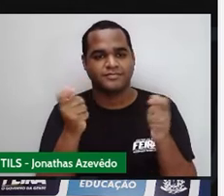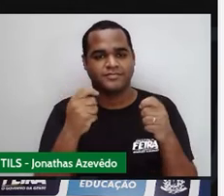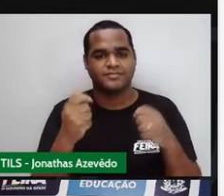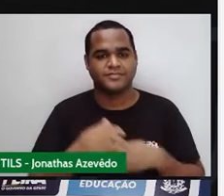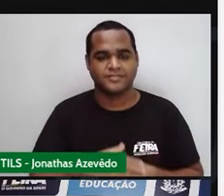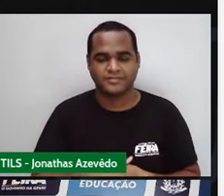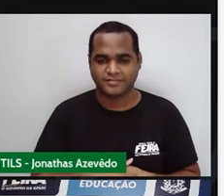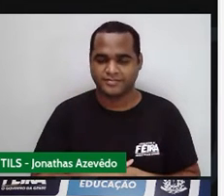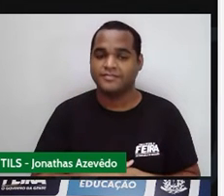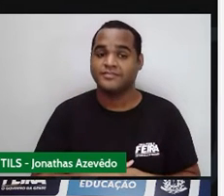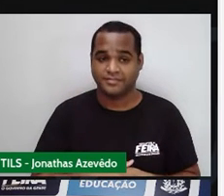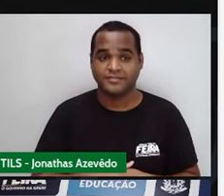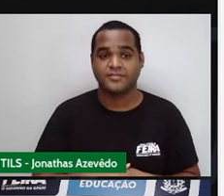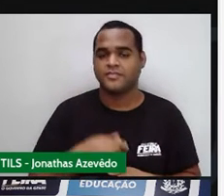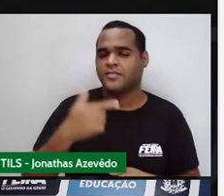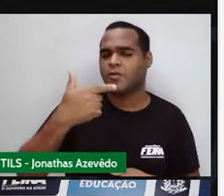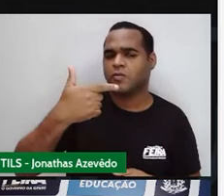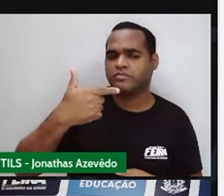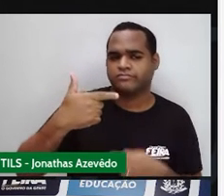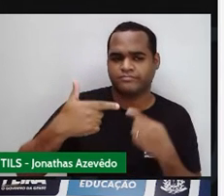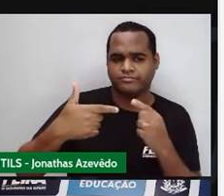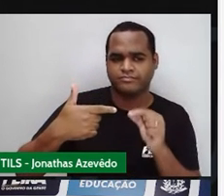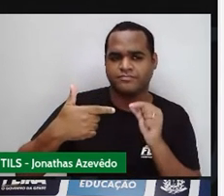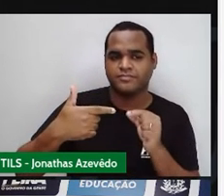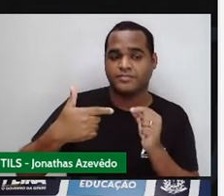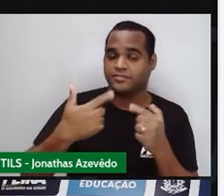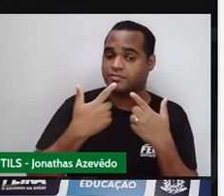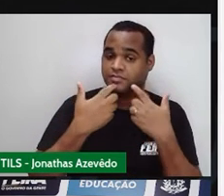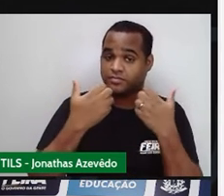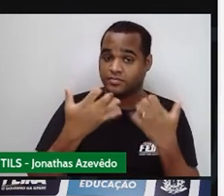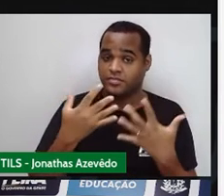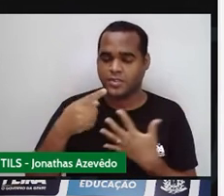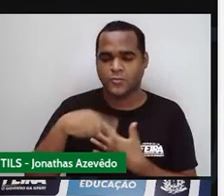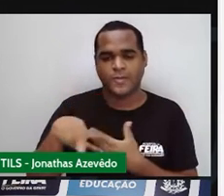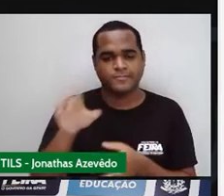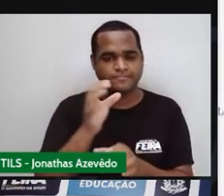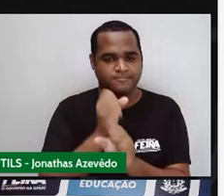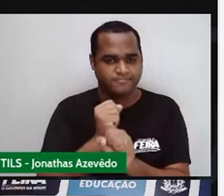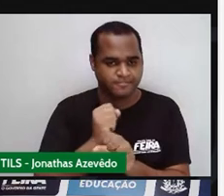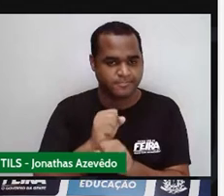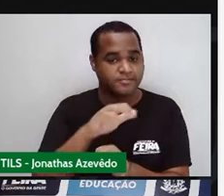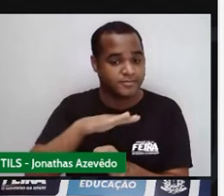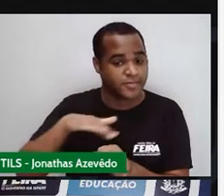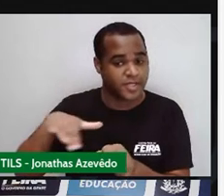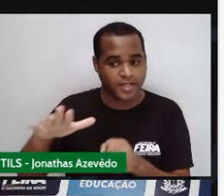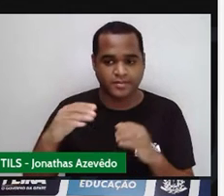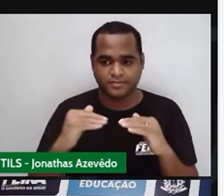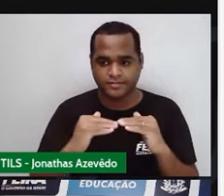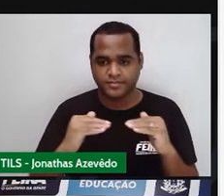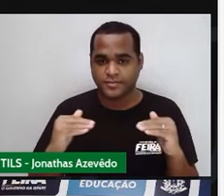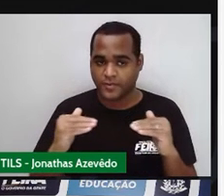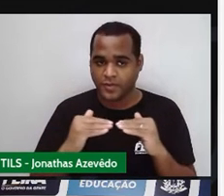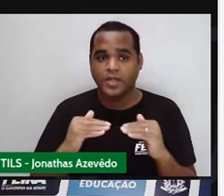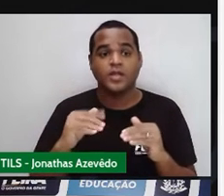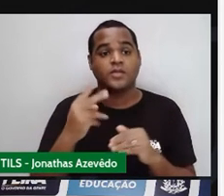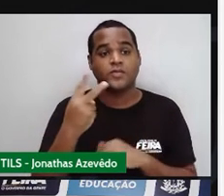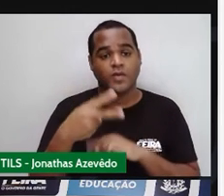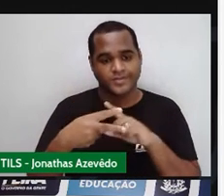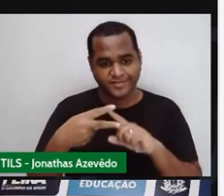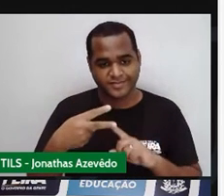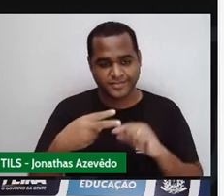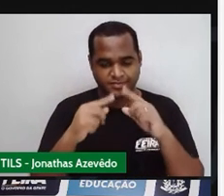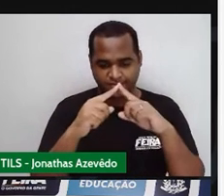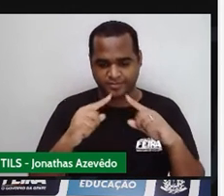esse segundo passo tá dizendo pra gente como é que a gente vai calcular a área dos dois triângulos,